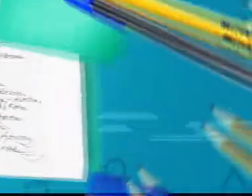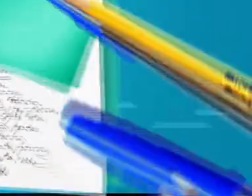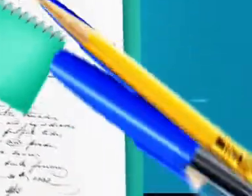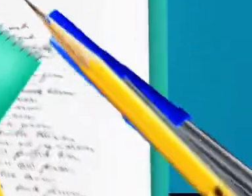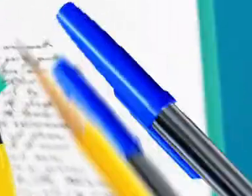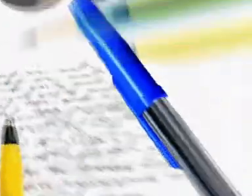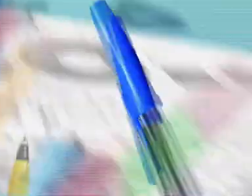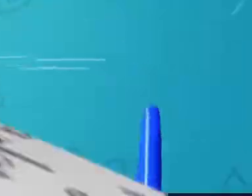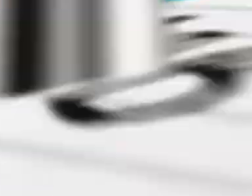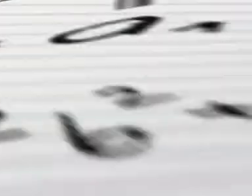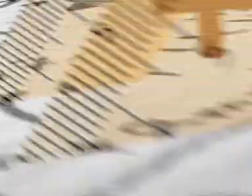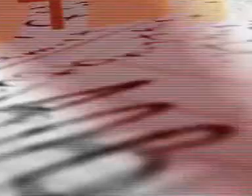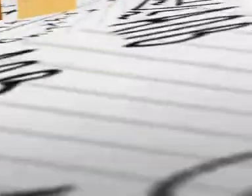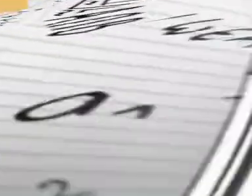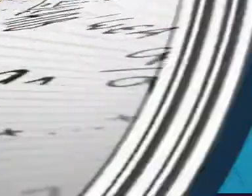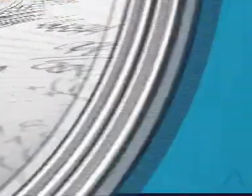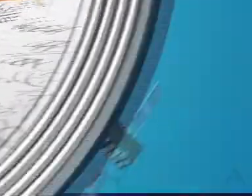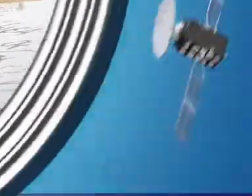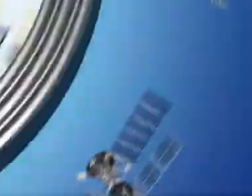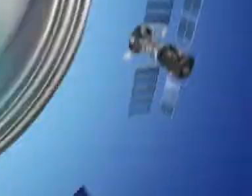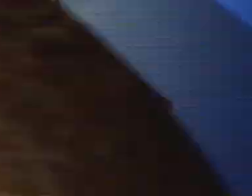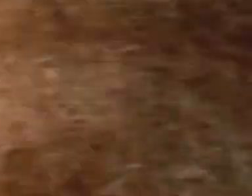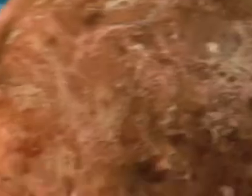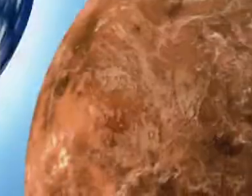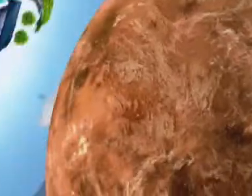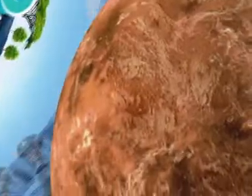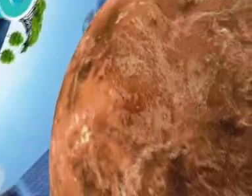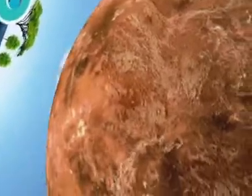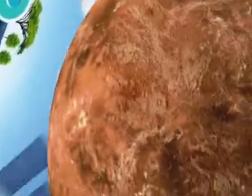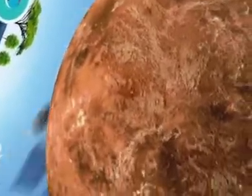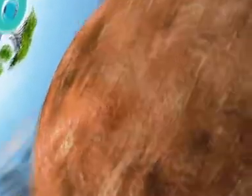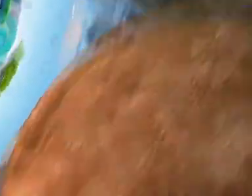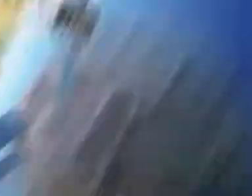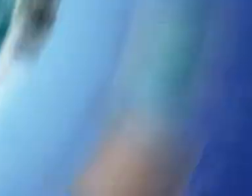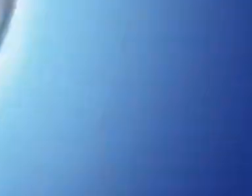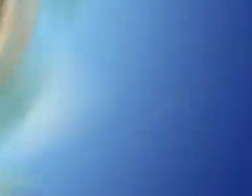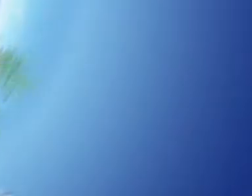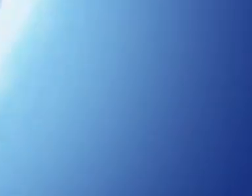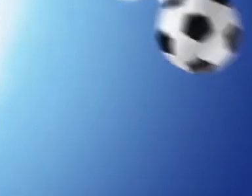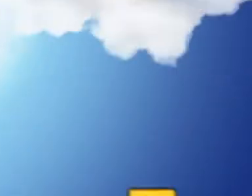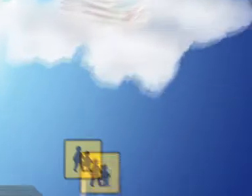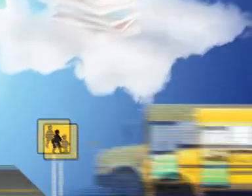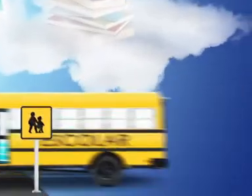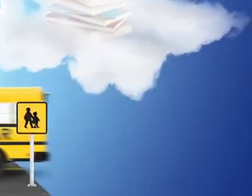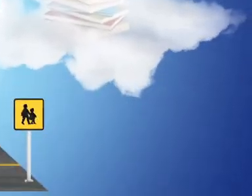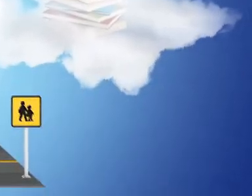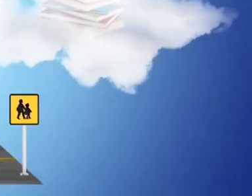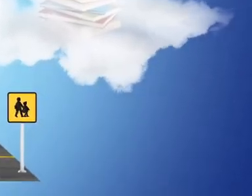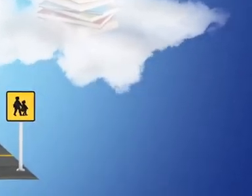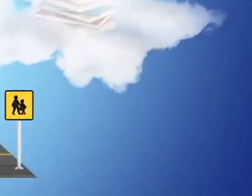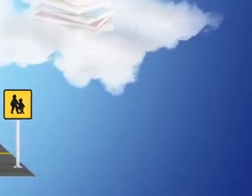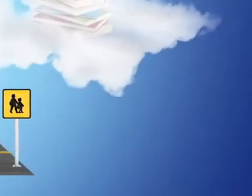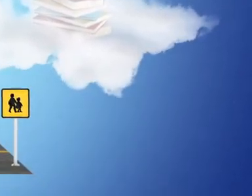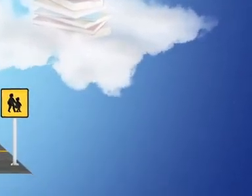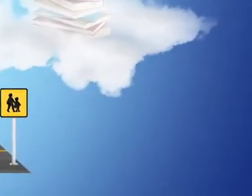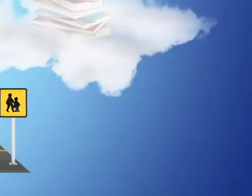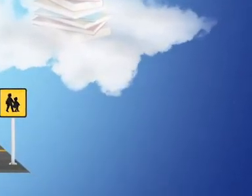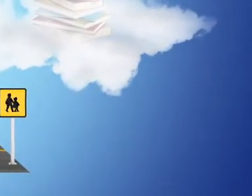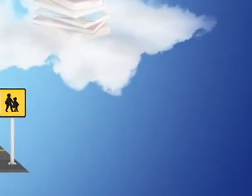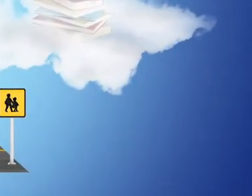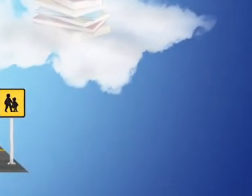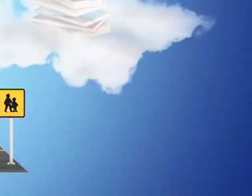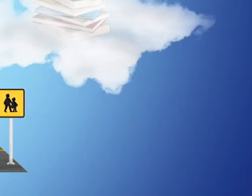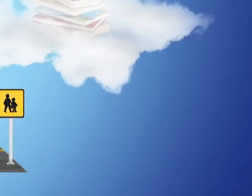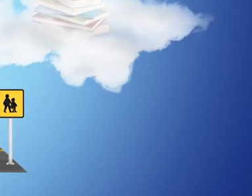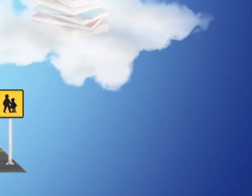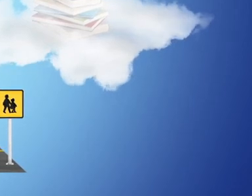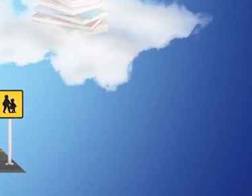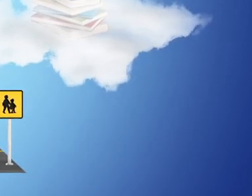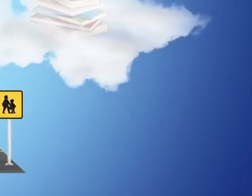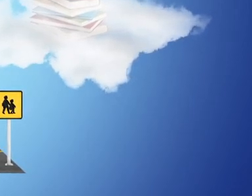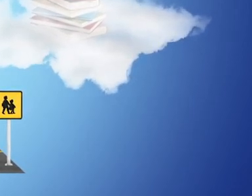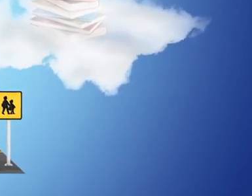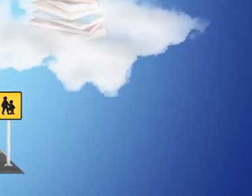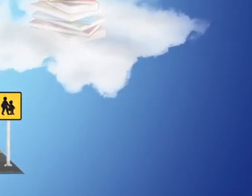tchau.